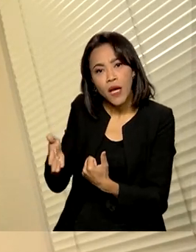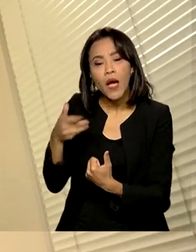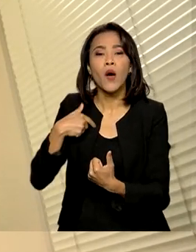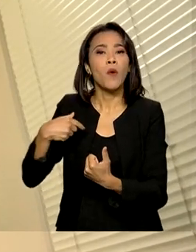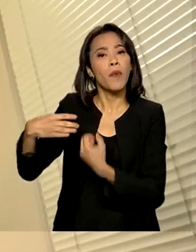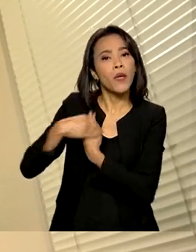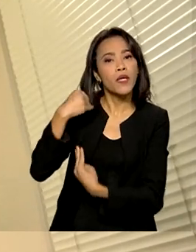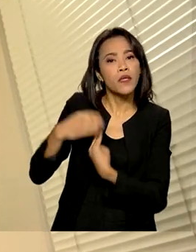hábitos é muito importante.